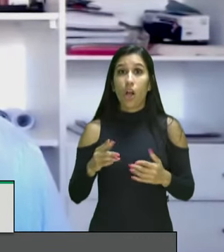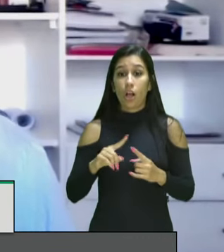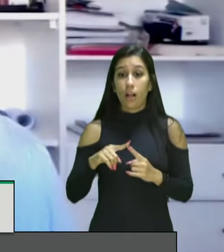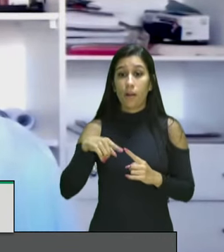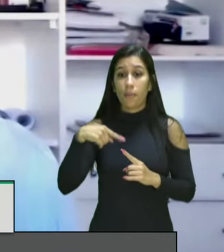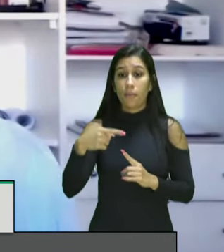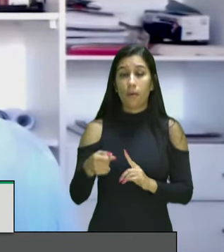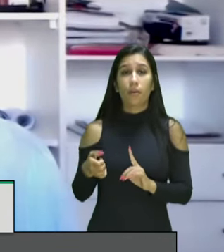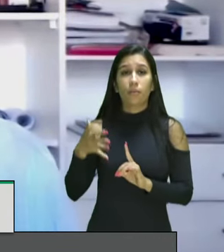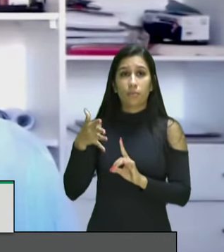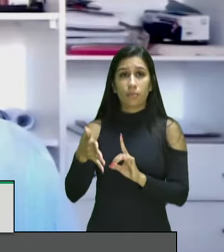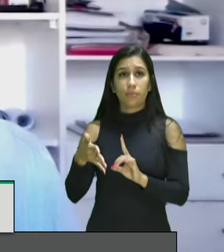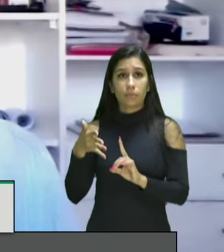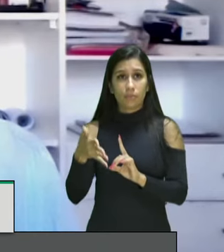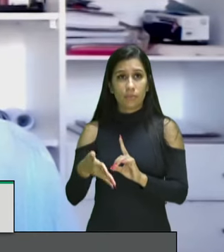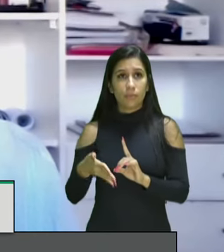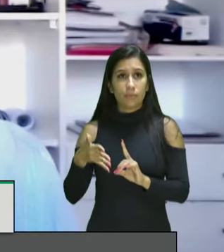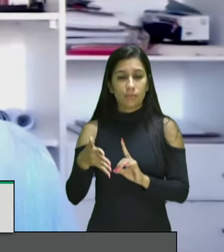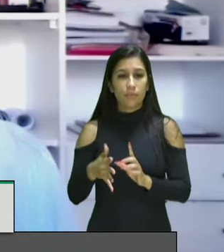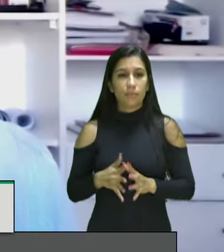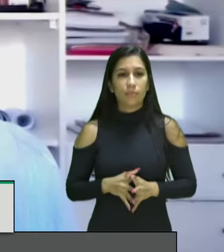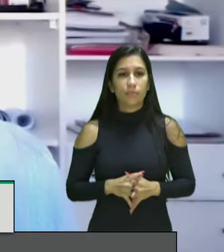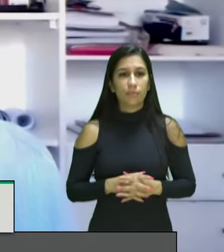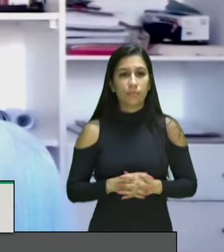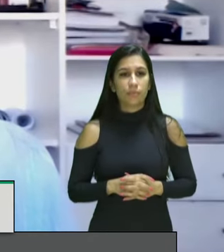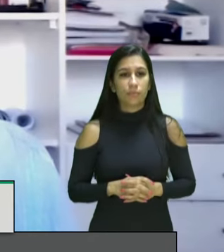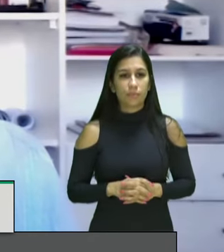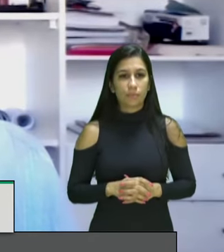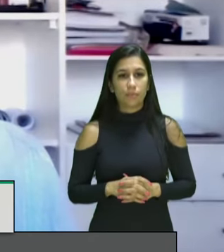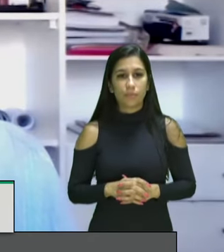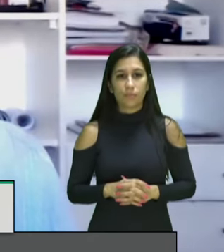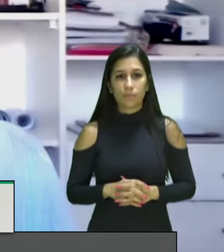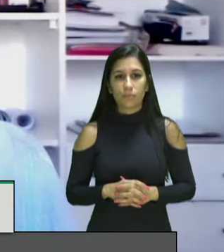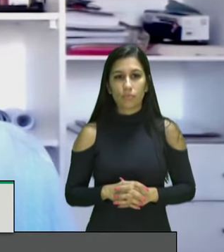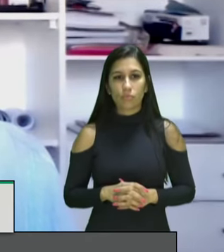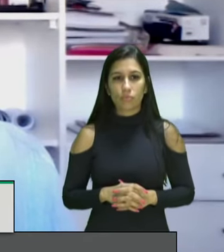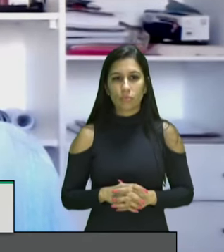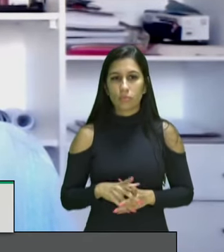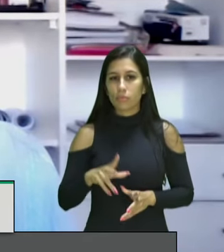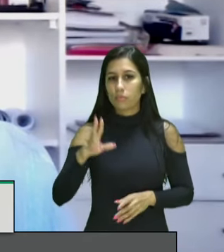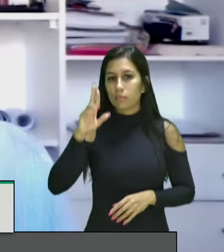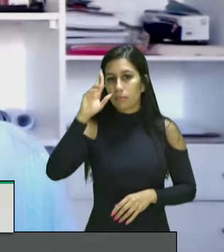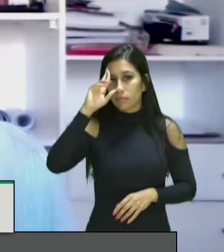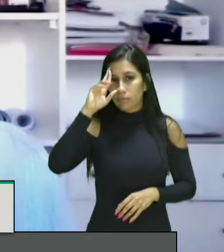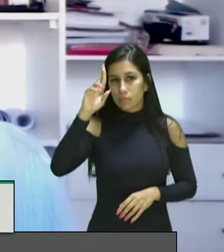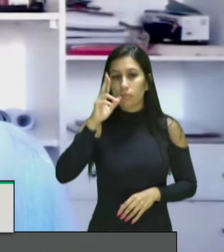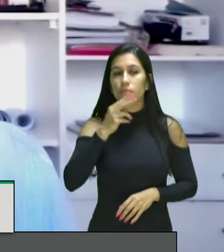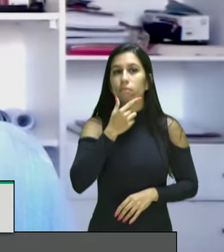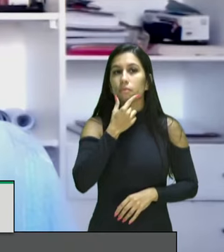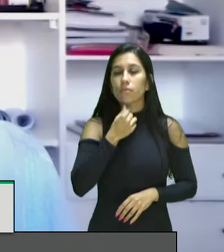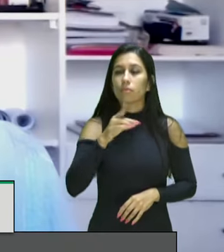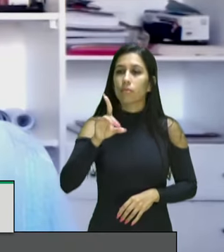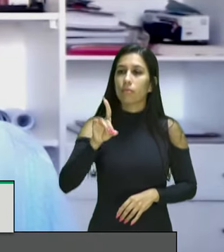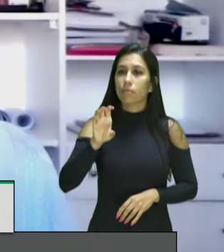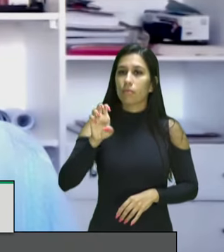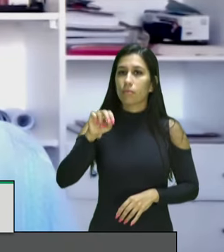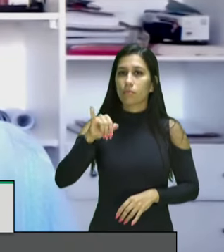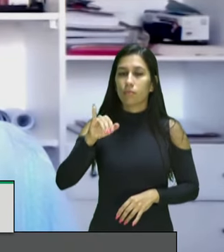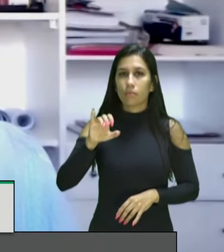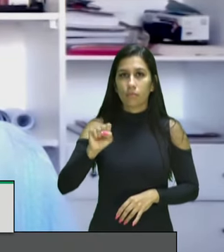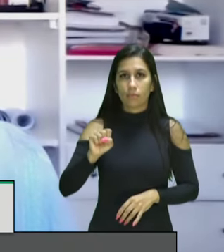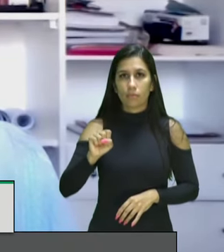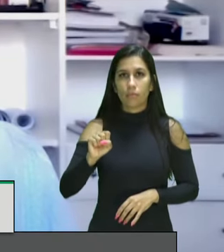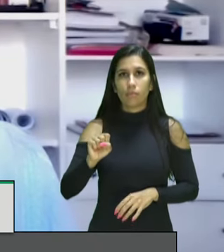às exposições agora passo a palavra ao senhor Denis Oliveira da rede